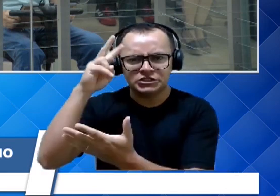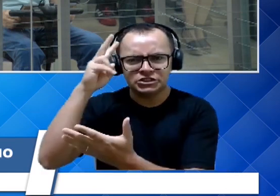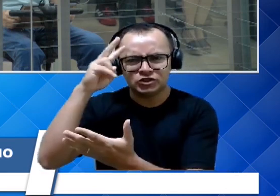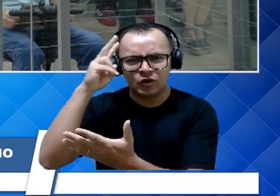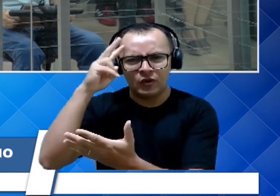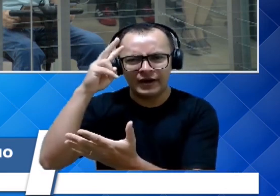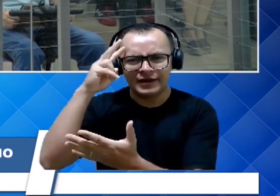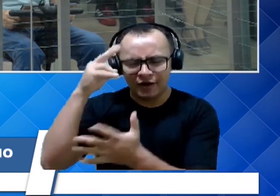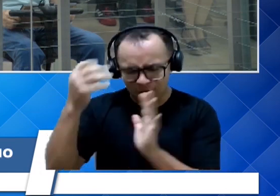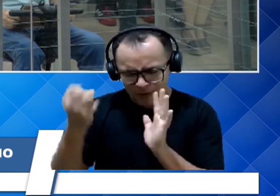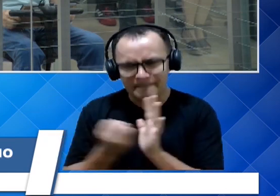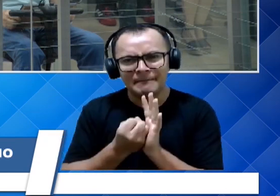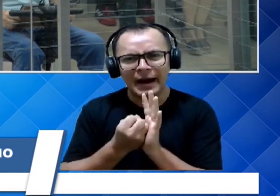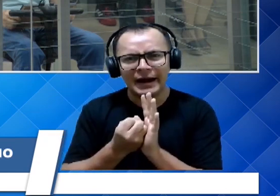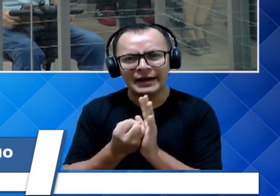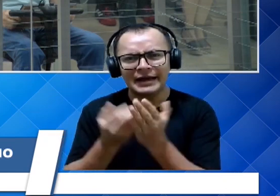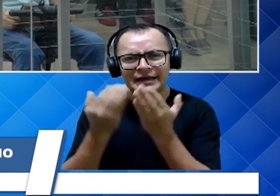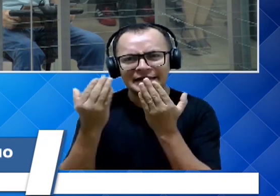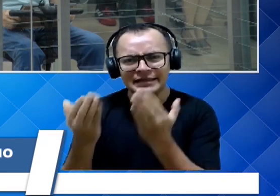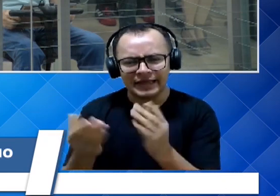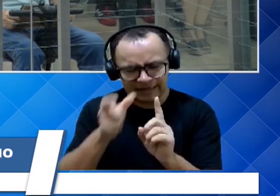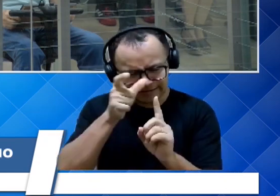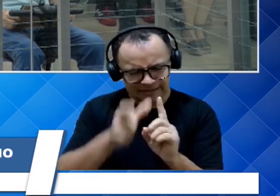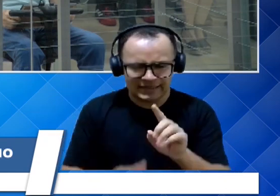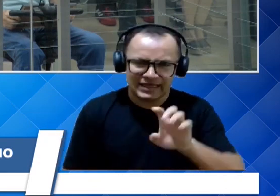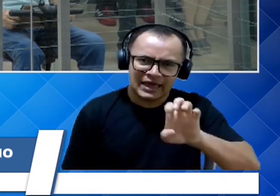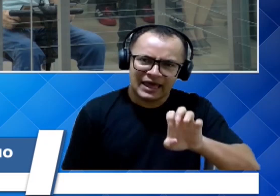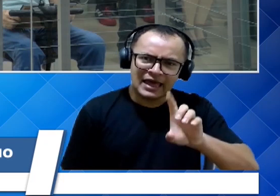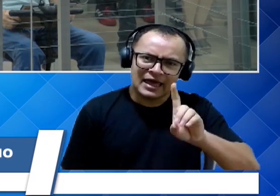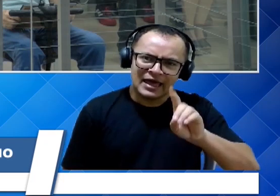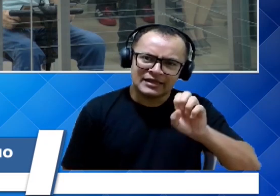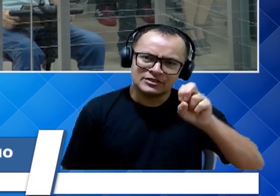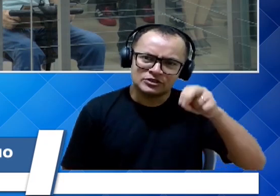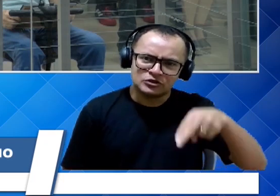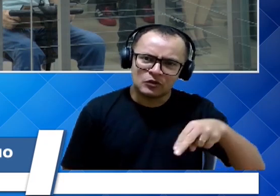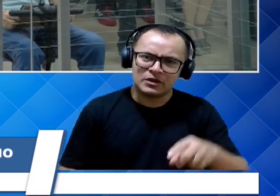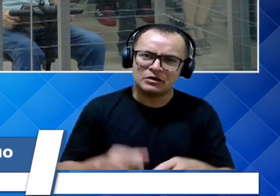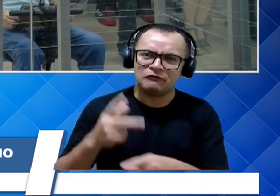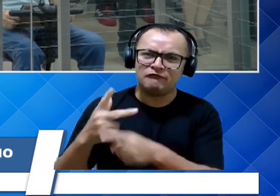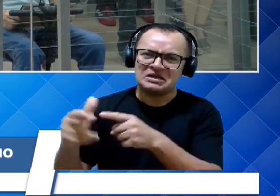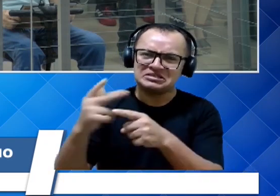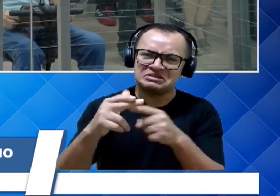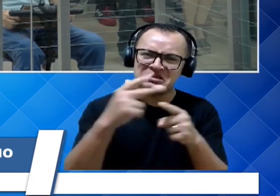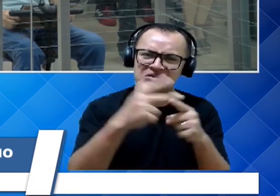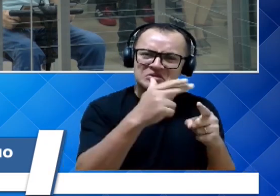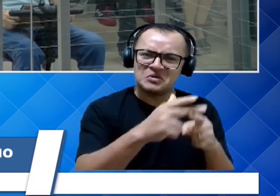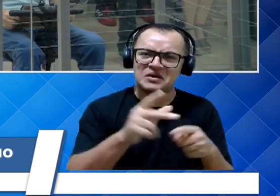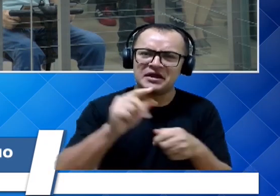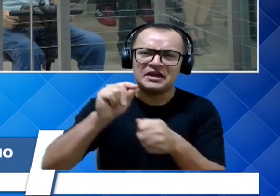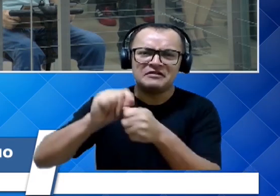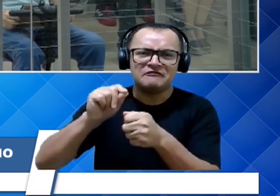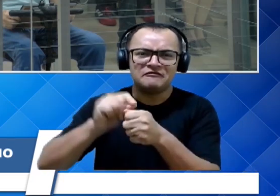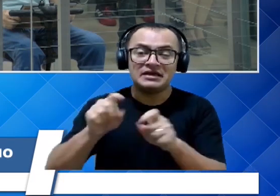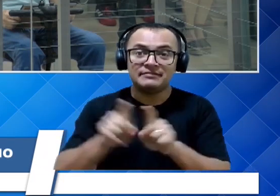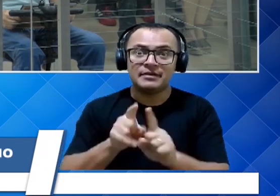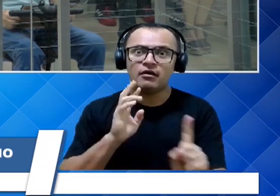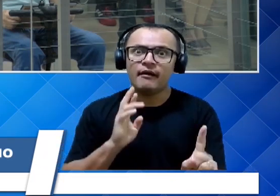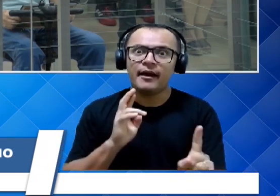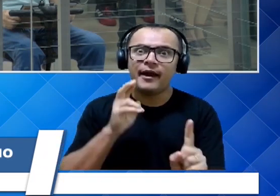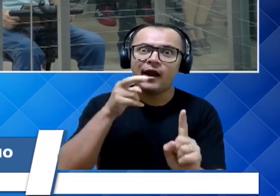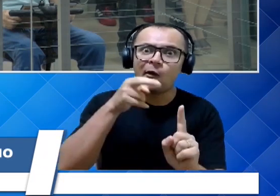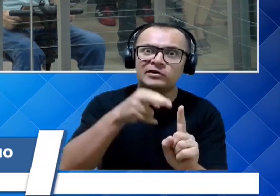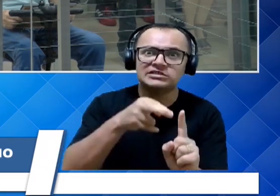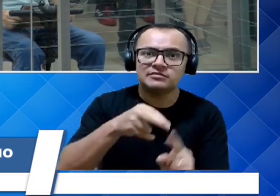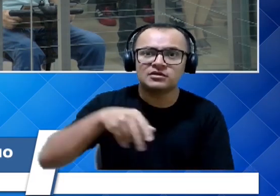do senhor Edson, pelas coisas que ele conquistou, que ele fez, pelo reconhecimento que o nosso basquete tem